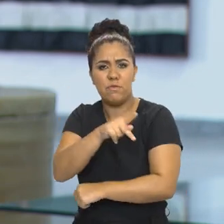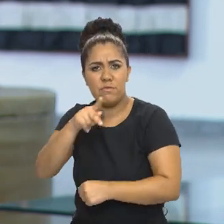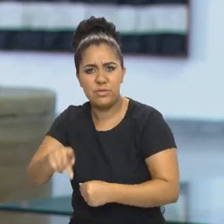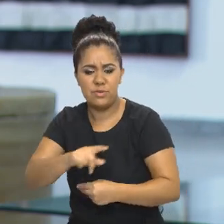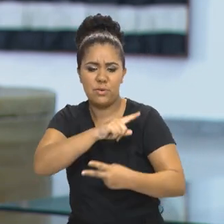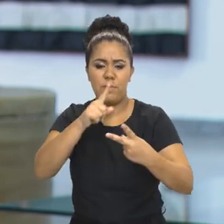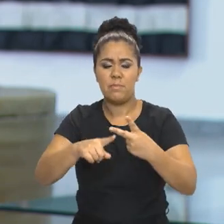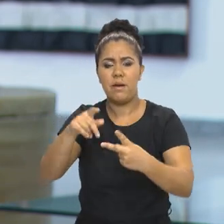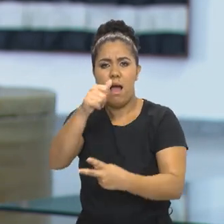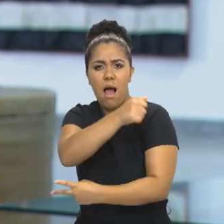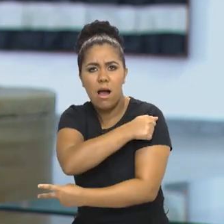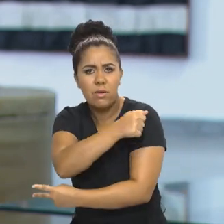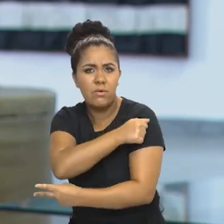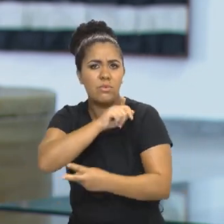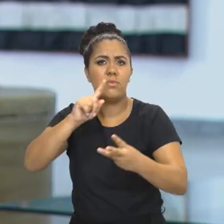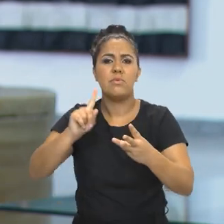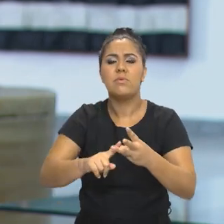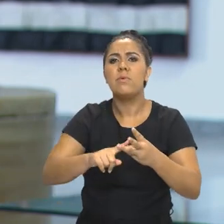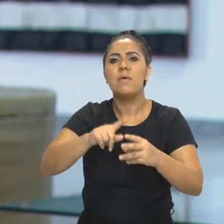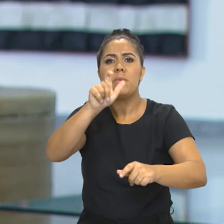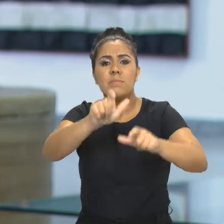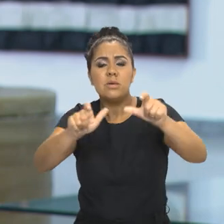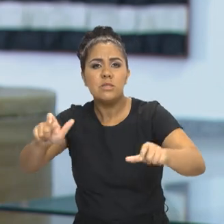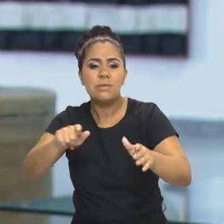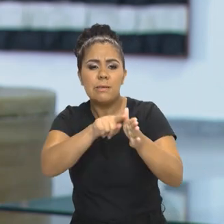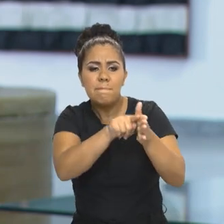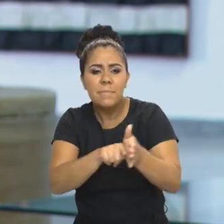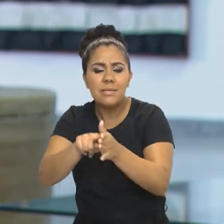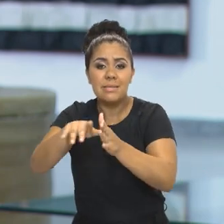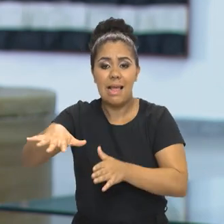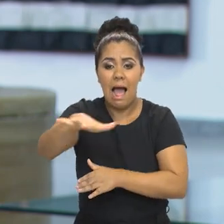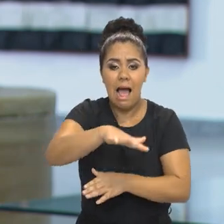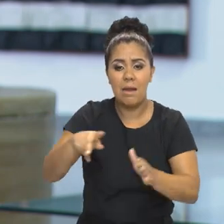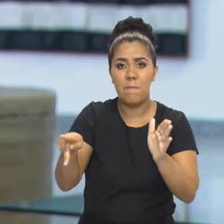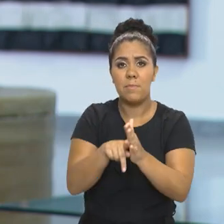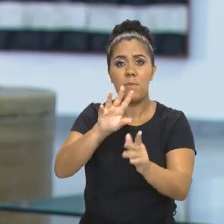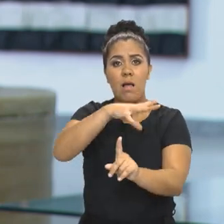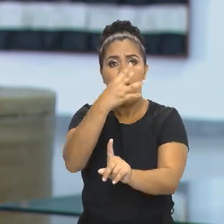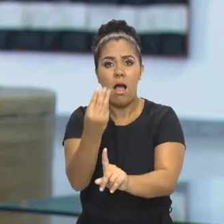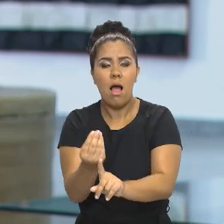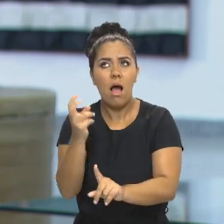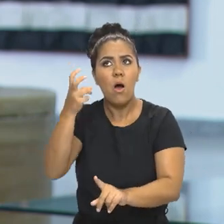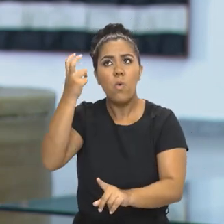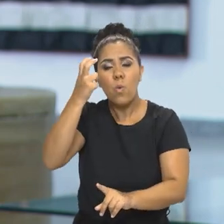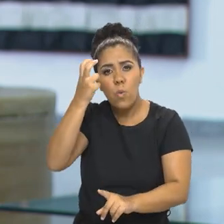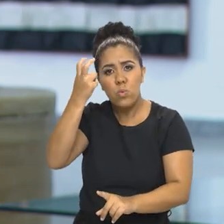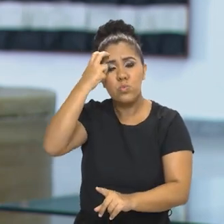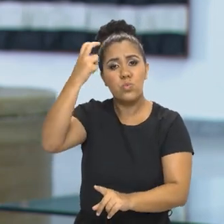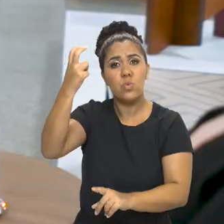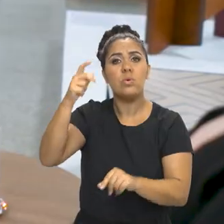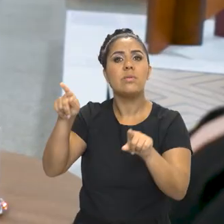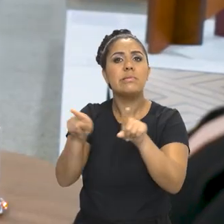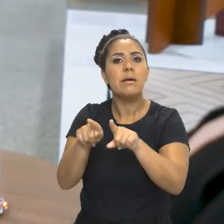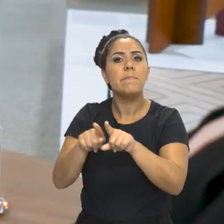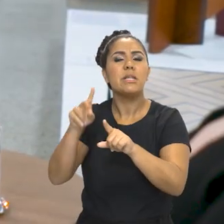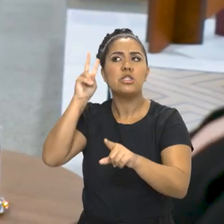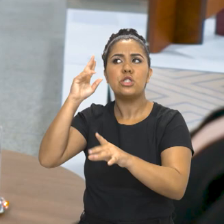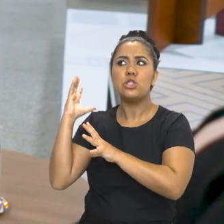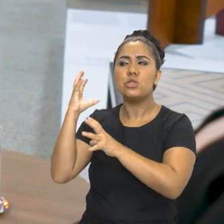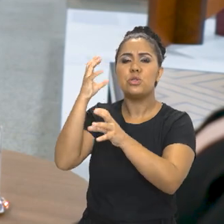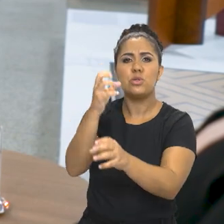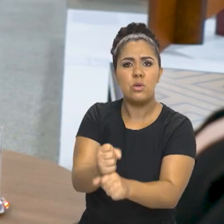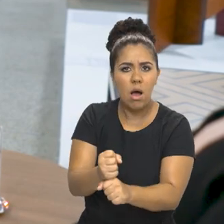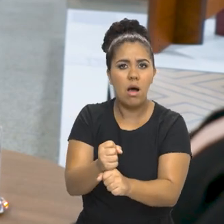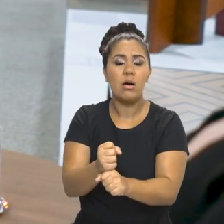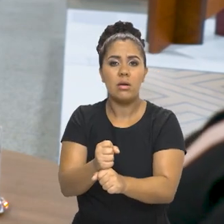ciência, com história. É um repositório em que todo esse acervo vai estar disponível, mas também para o público que,